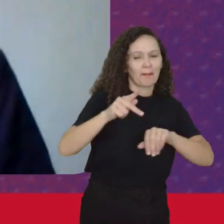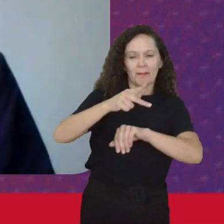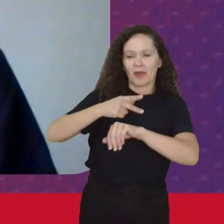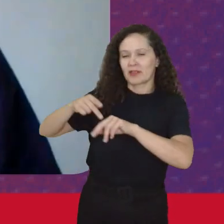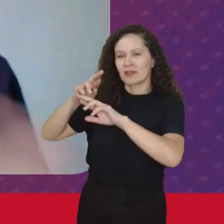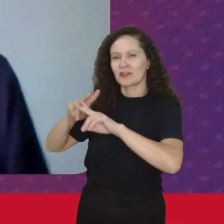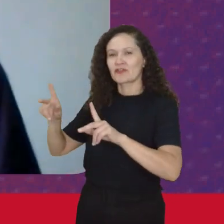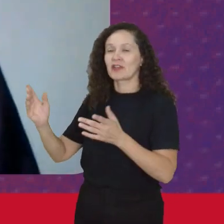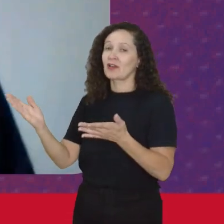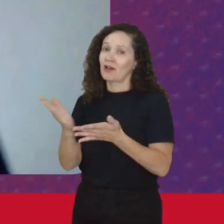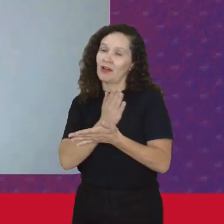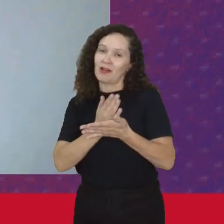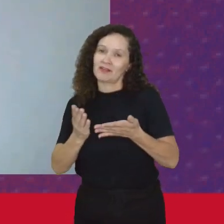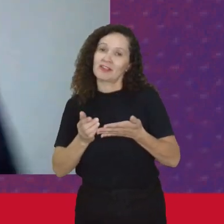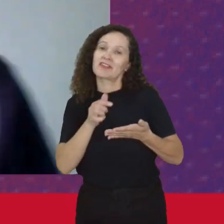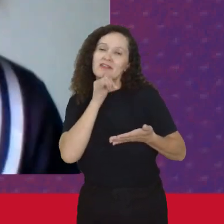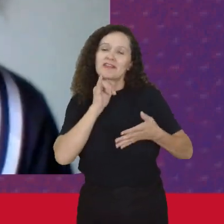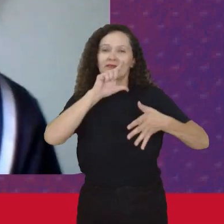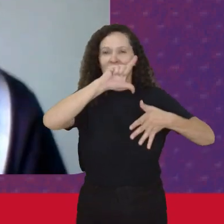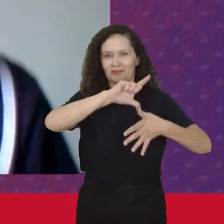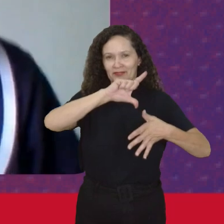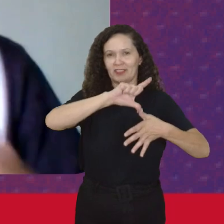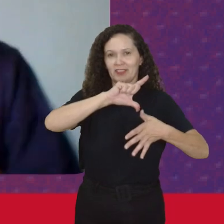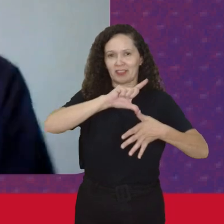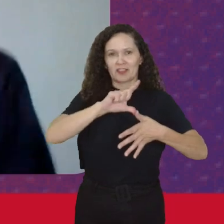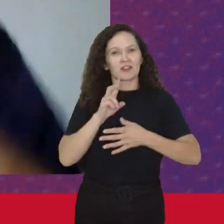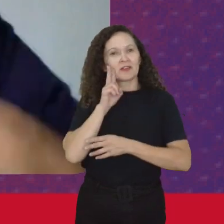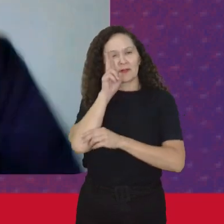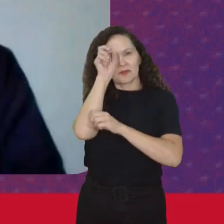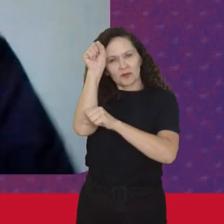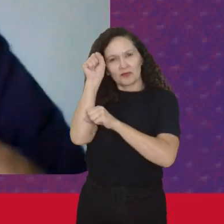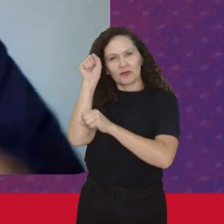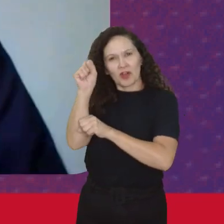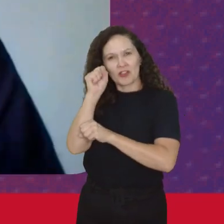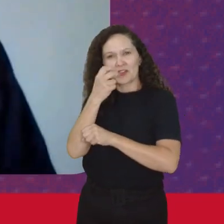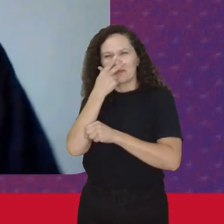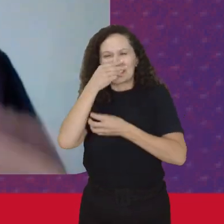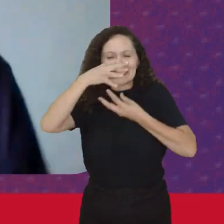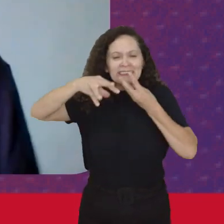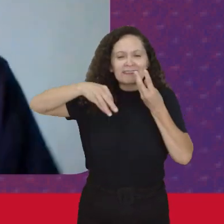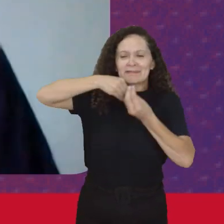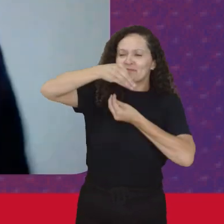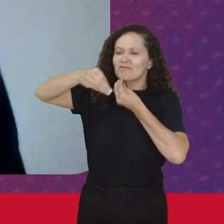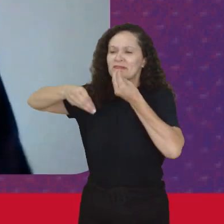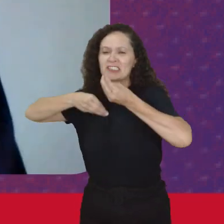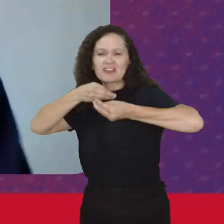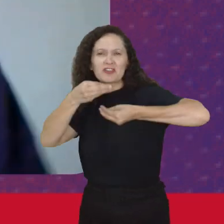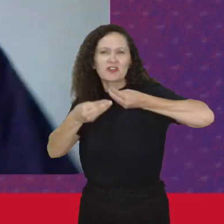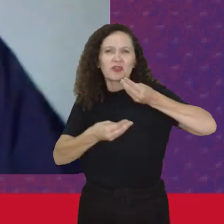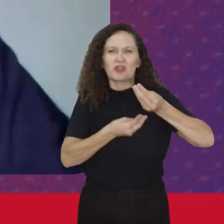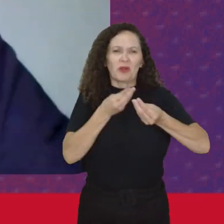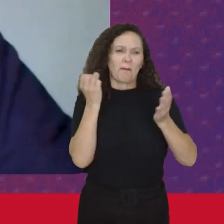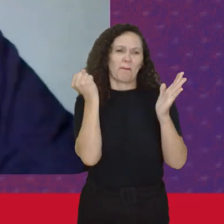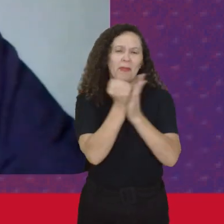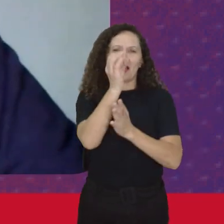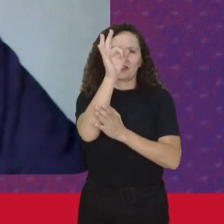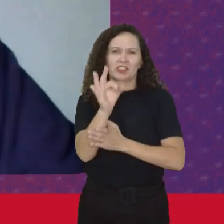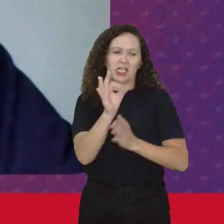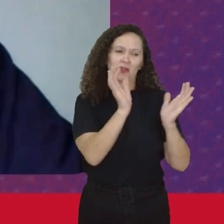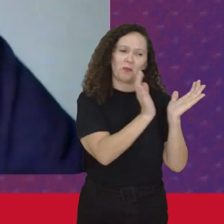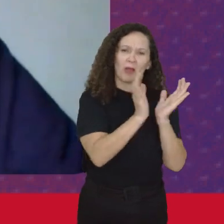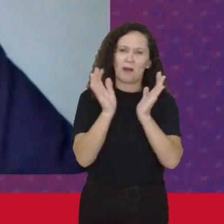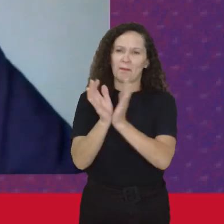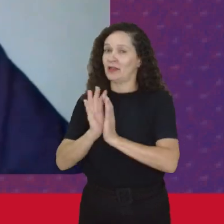Elas Na América Latina Isso vai ser mais forte Elas meio que Se cruzam Não tem uma demarcação Tão forte